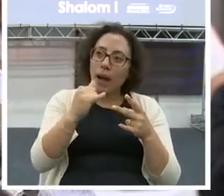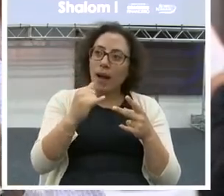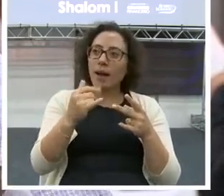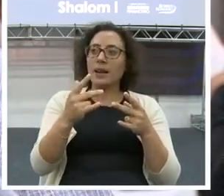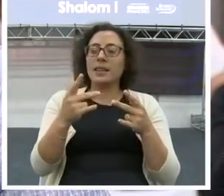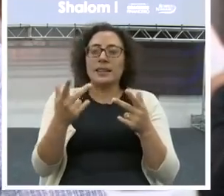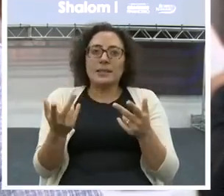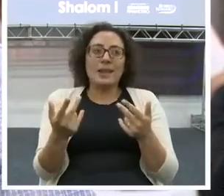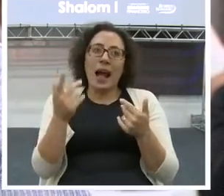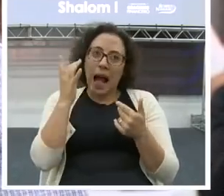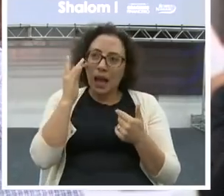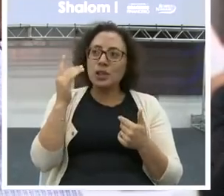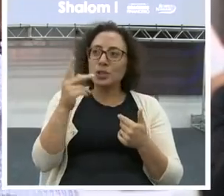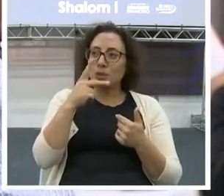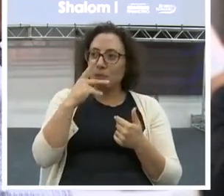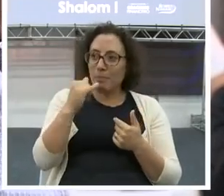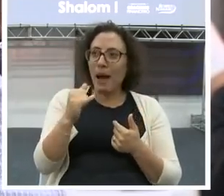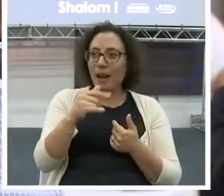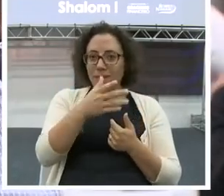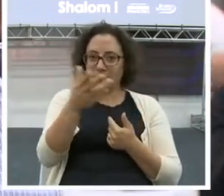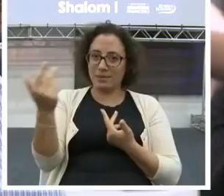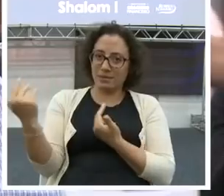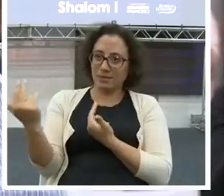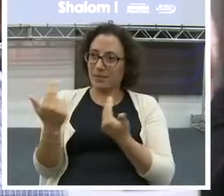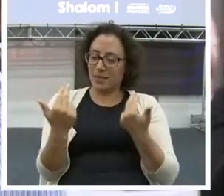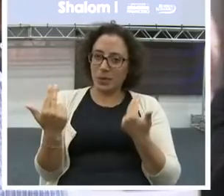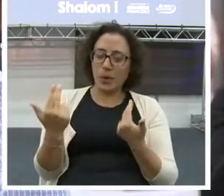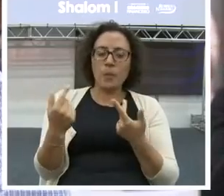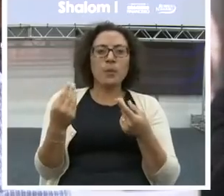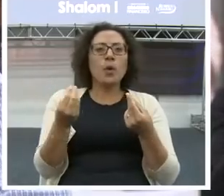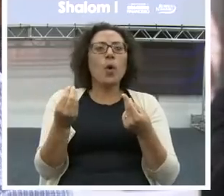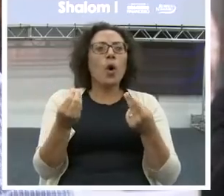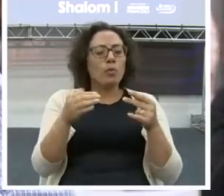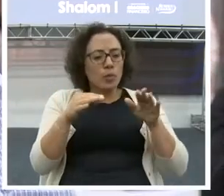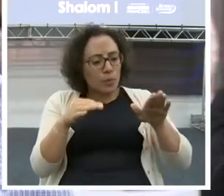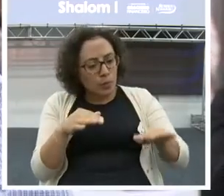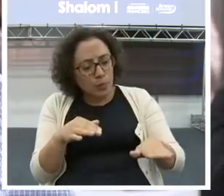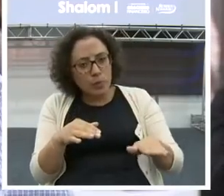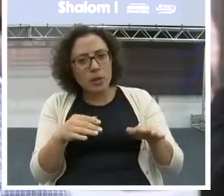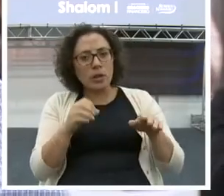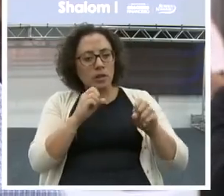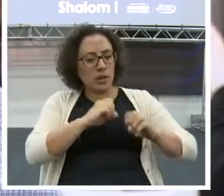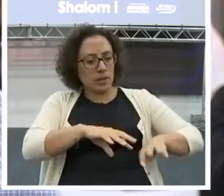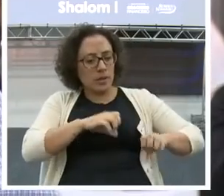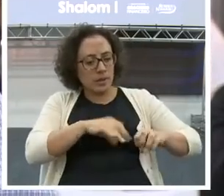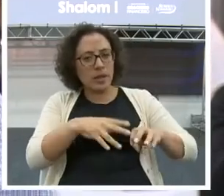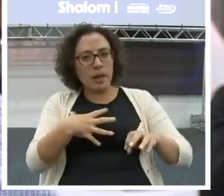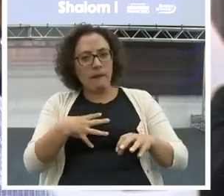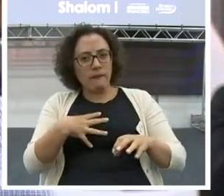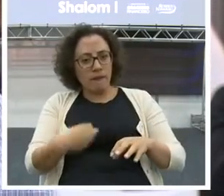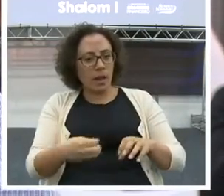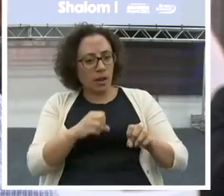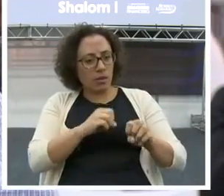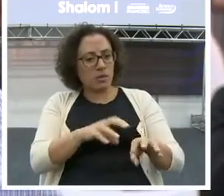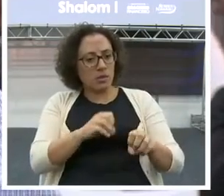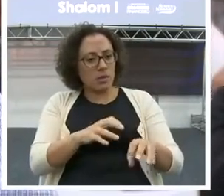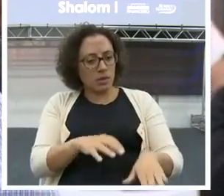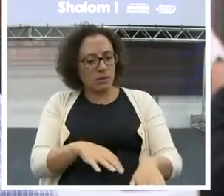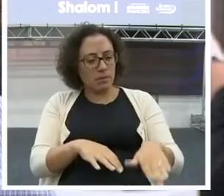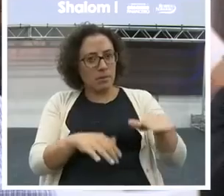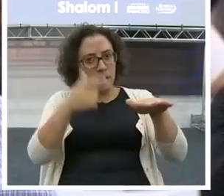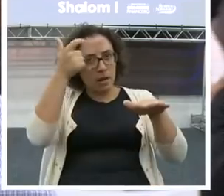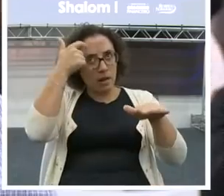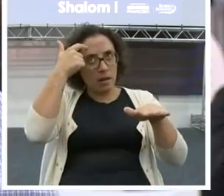pais aqui que têm filhos, como que nós podemos, desde pequeno, orientar os nossos filhos a criar essa